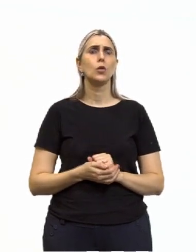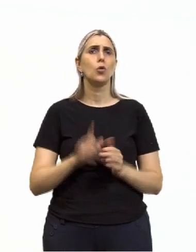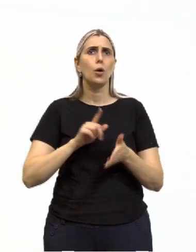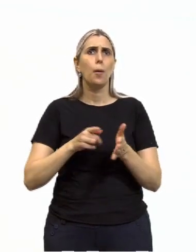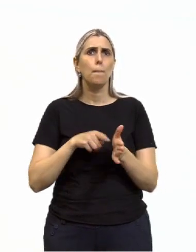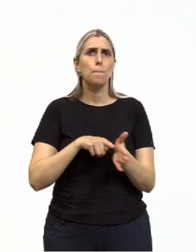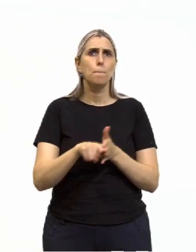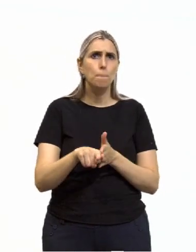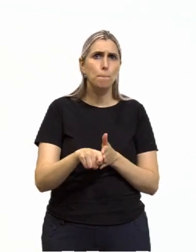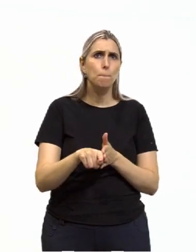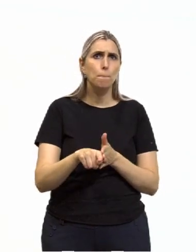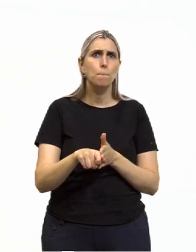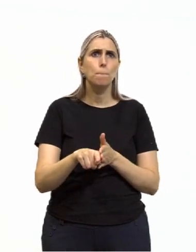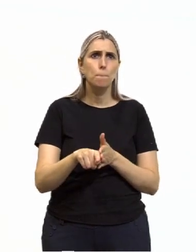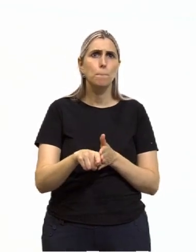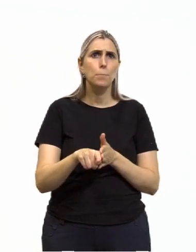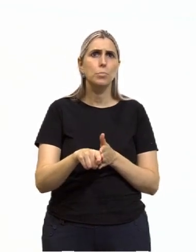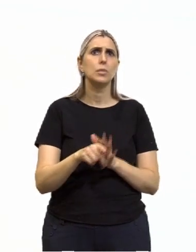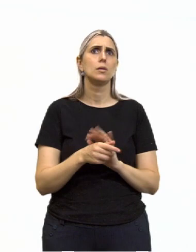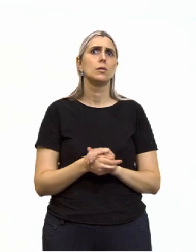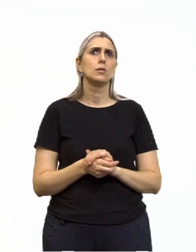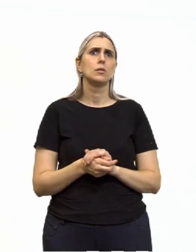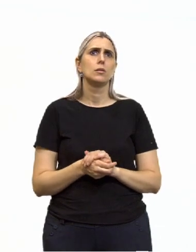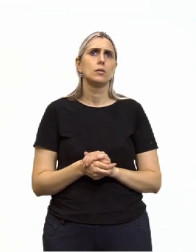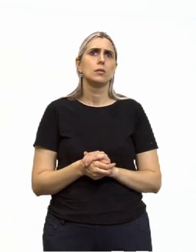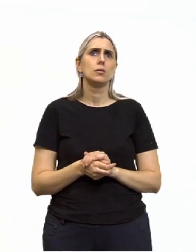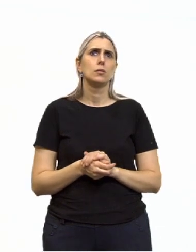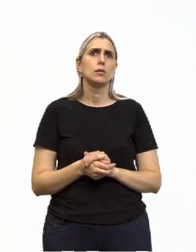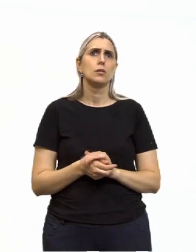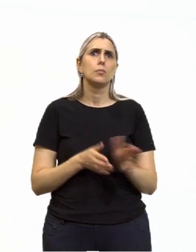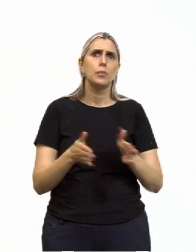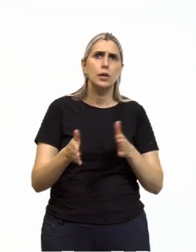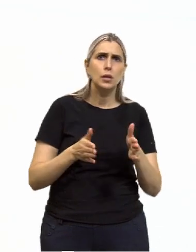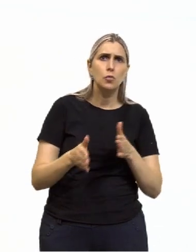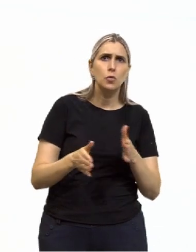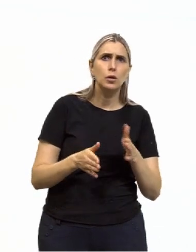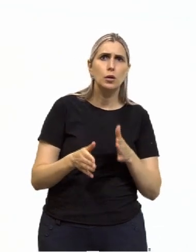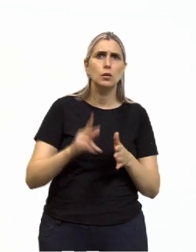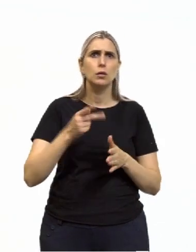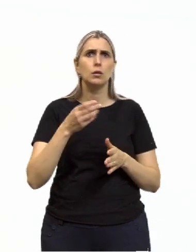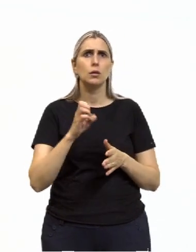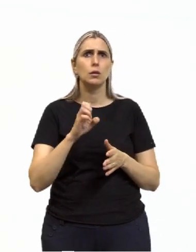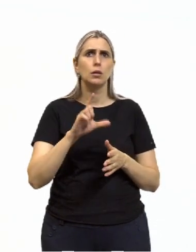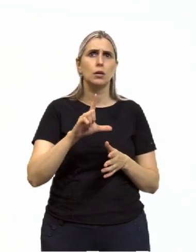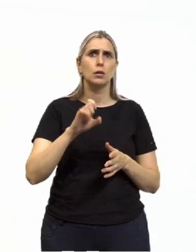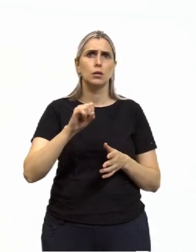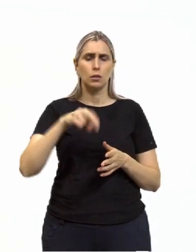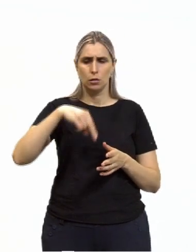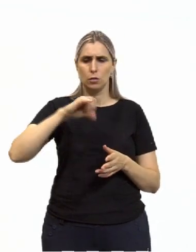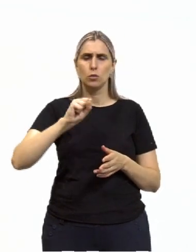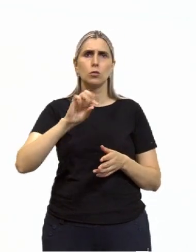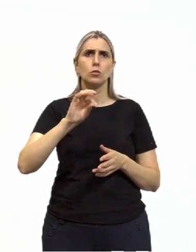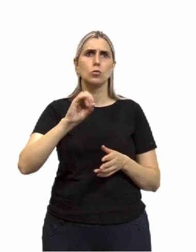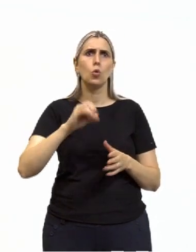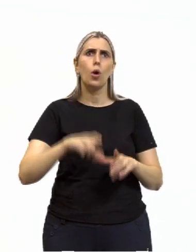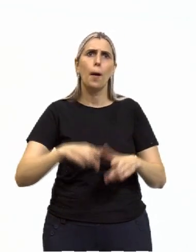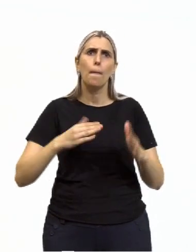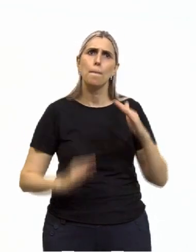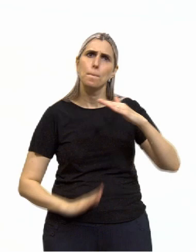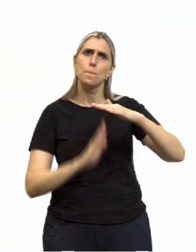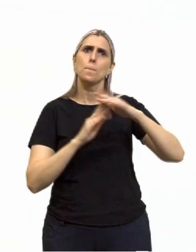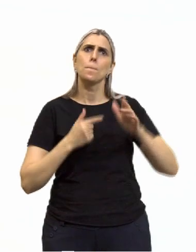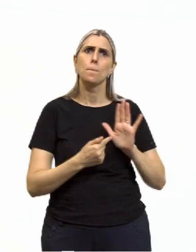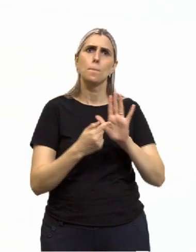da questão, acho que é o maior que a questão, o comando da questão é, remanescente do período helenístico, a máxima apresentada